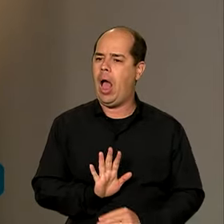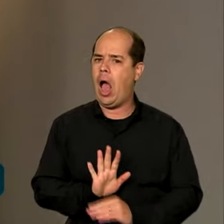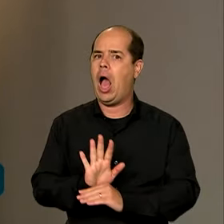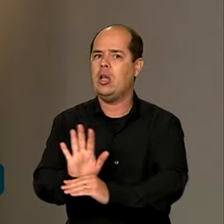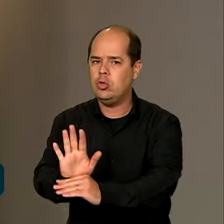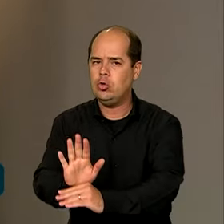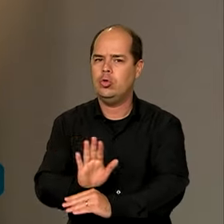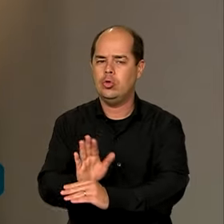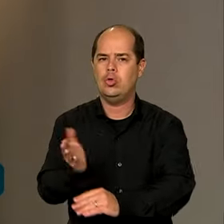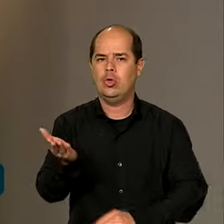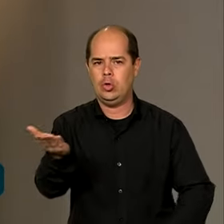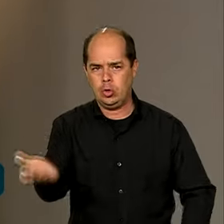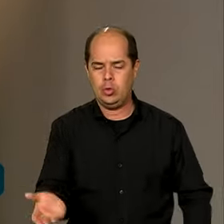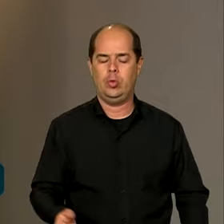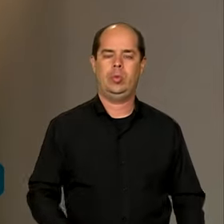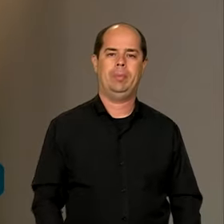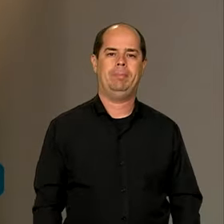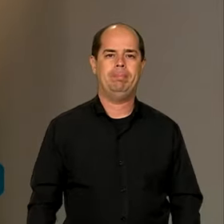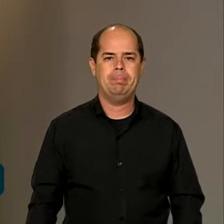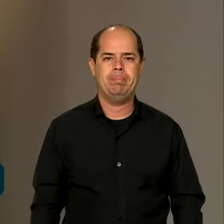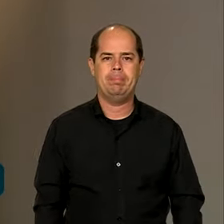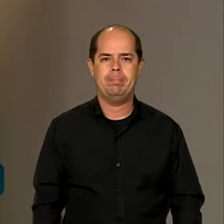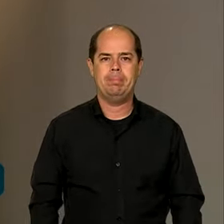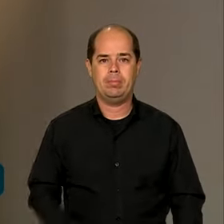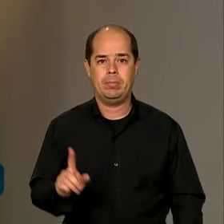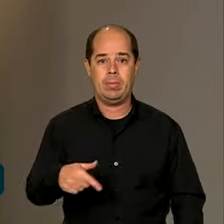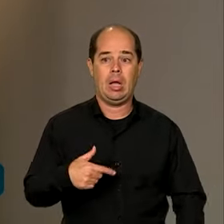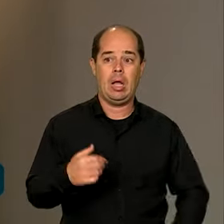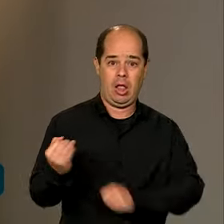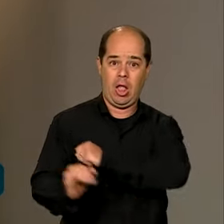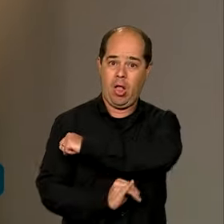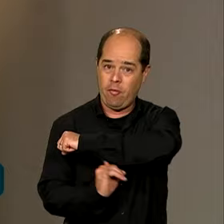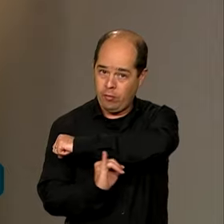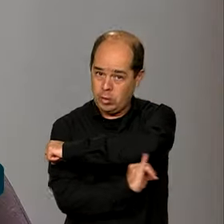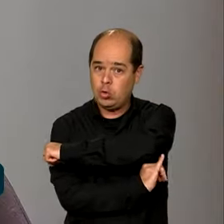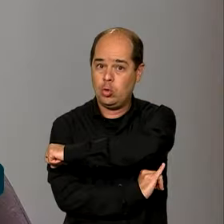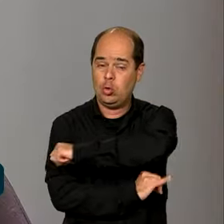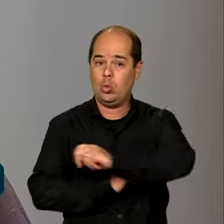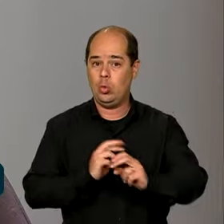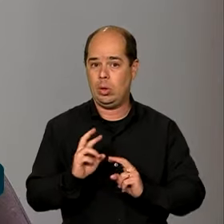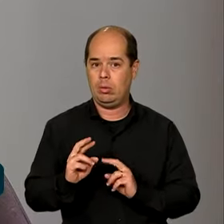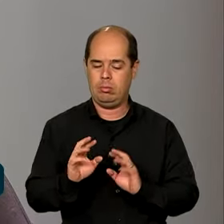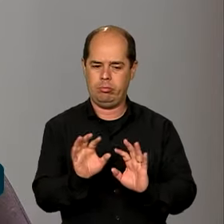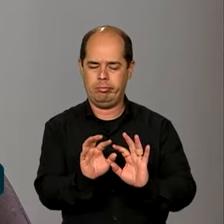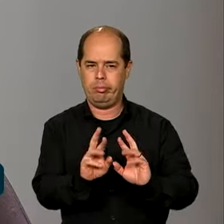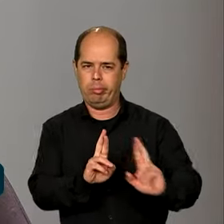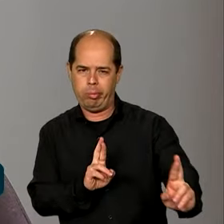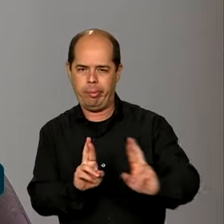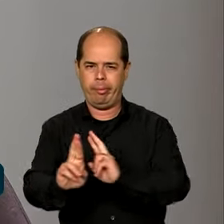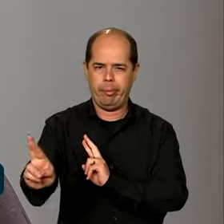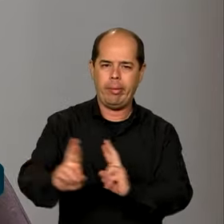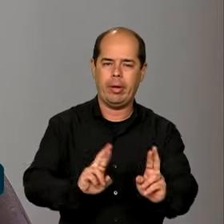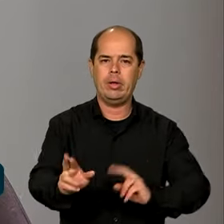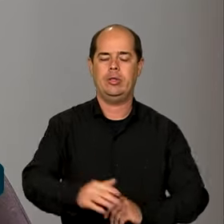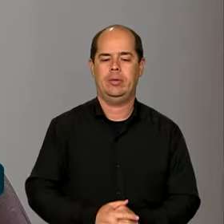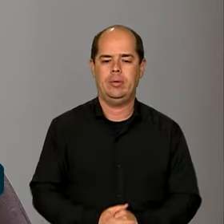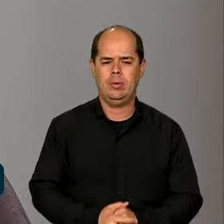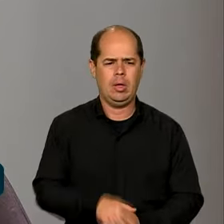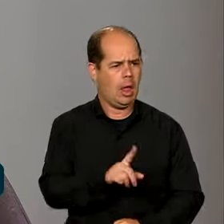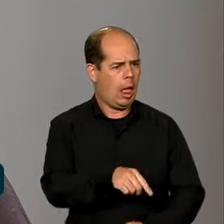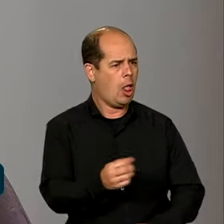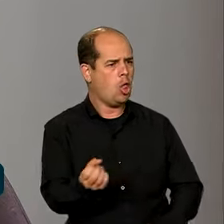ter na composição da infraestrutura dessa rede. Isso é uma inovação, então? Que até o momento não